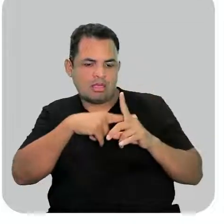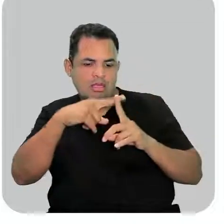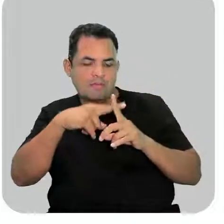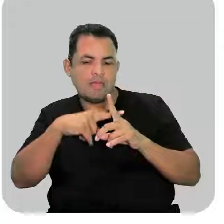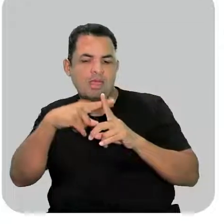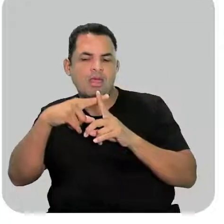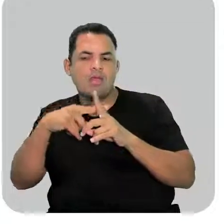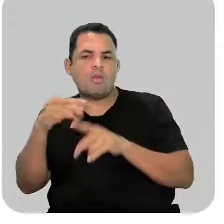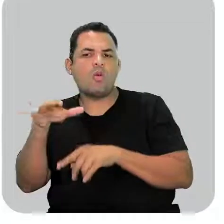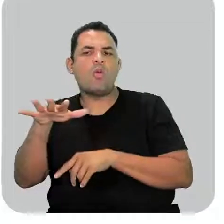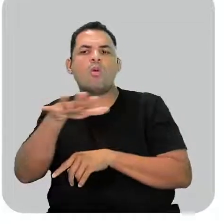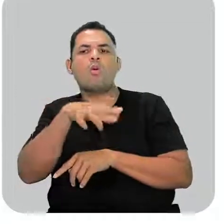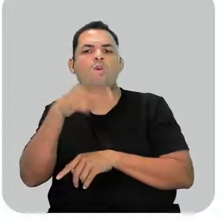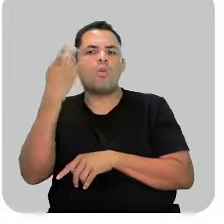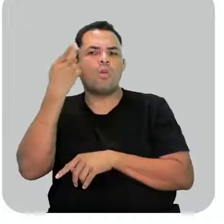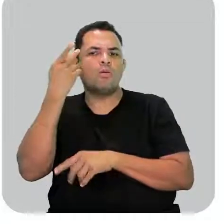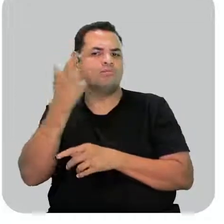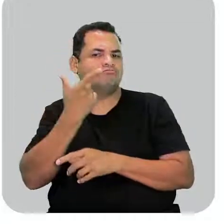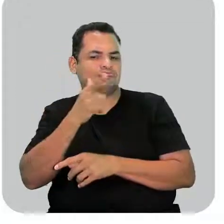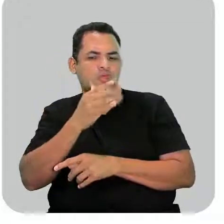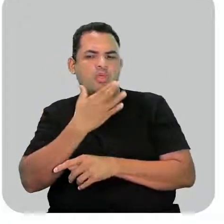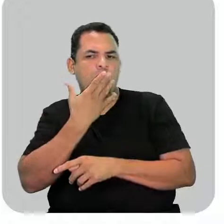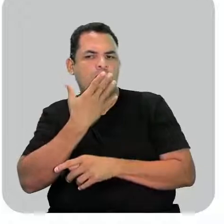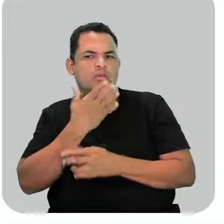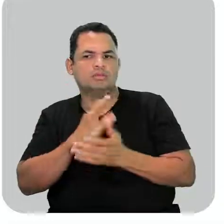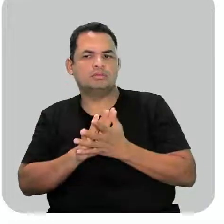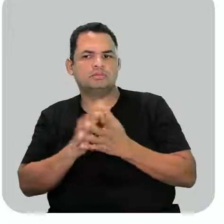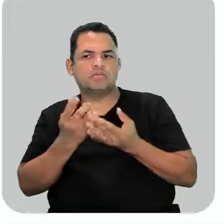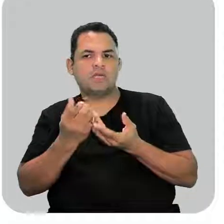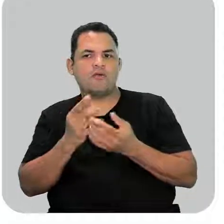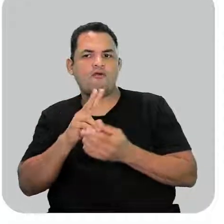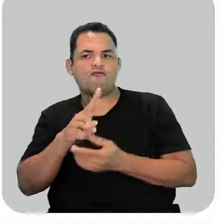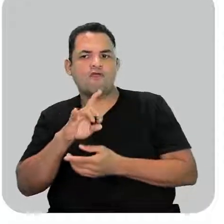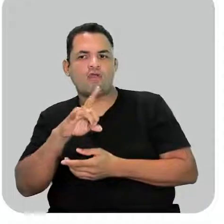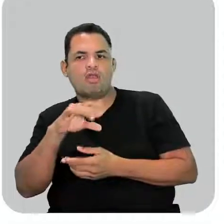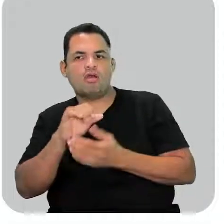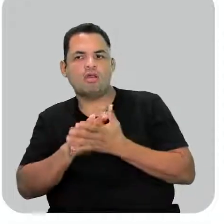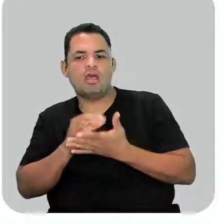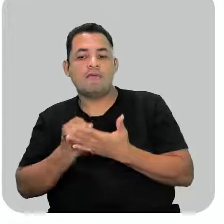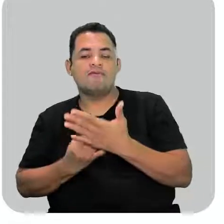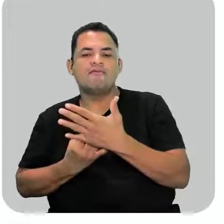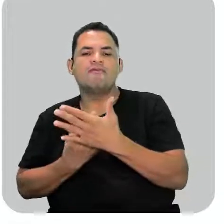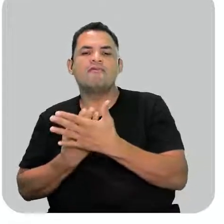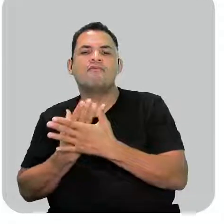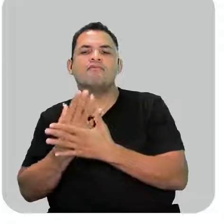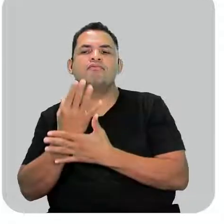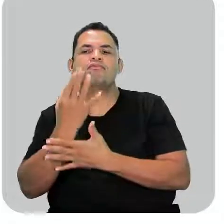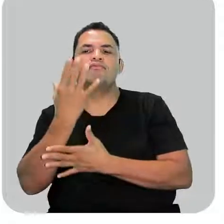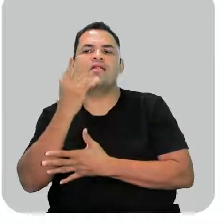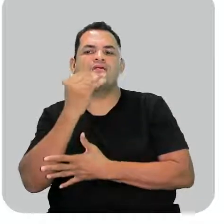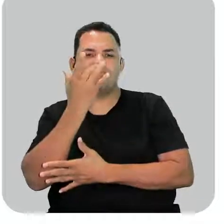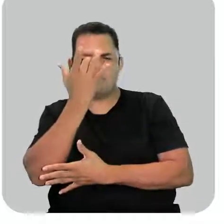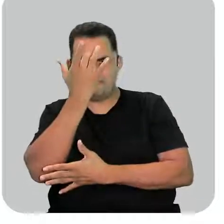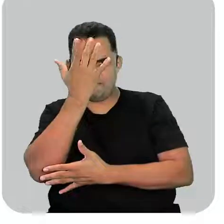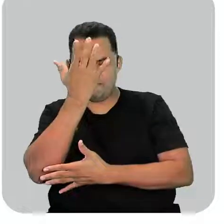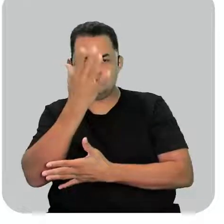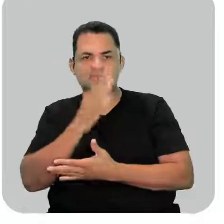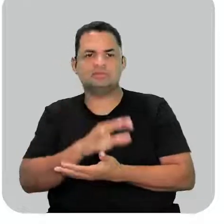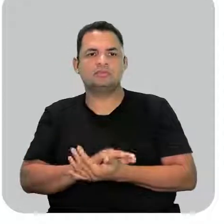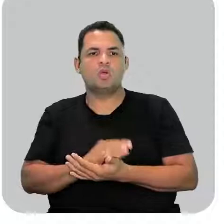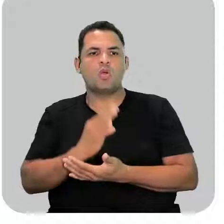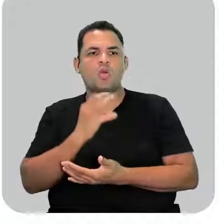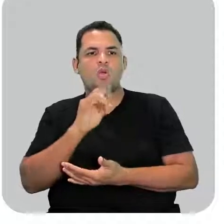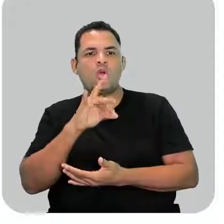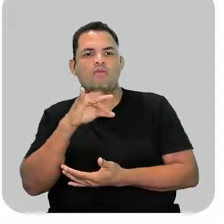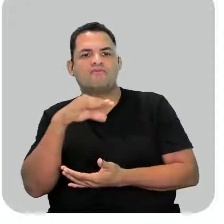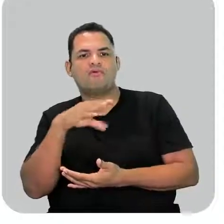em temperatura ambiente, é incolor e volátil. Ou seja, ele evapora com muita facilidade. O